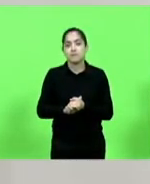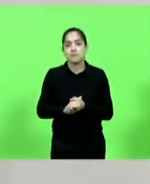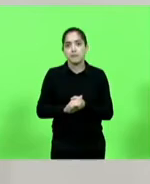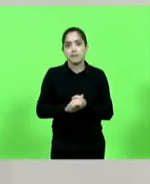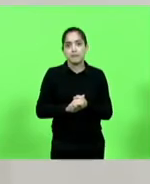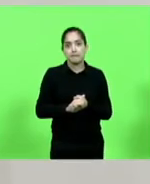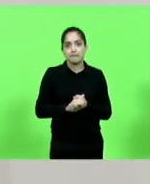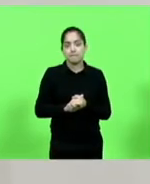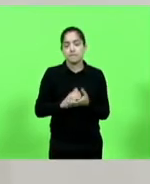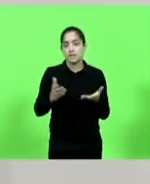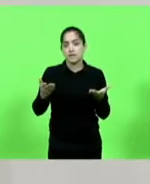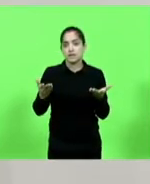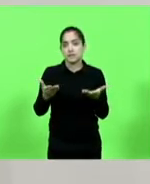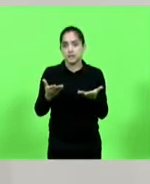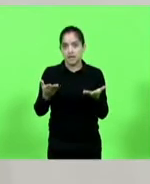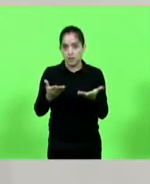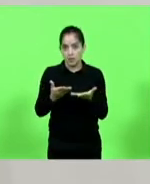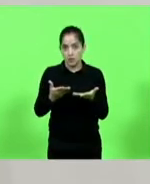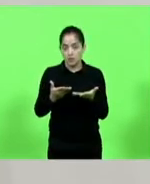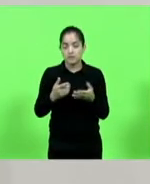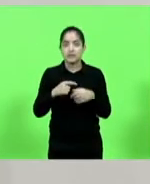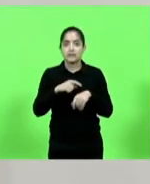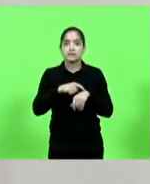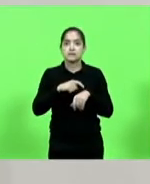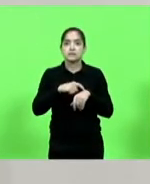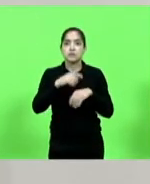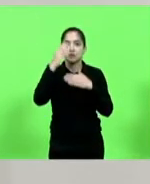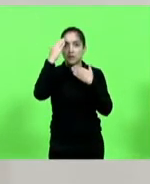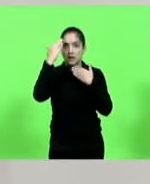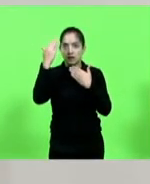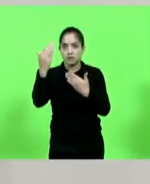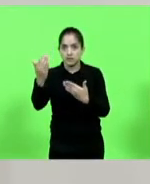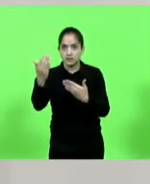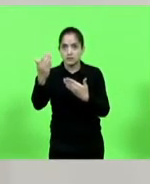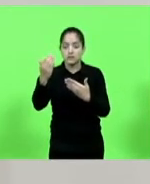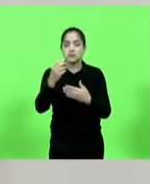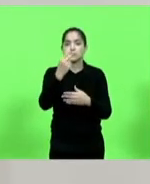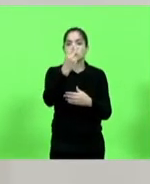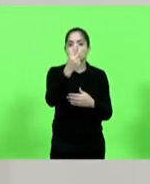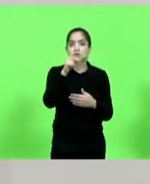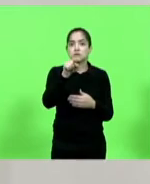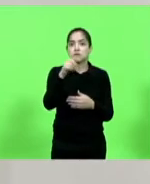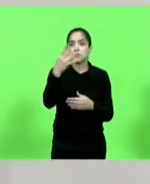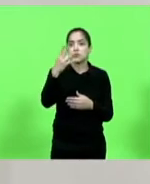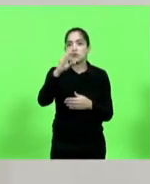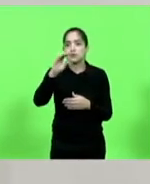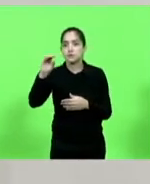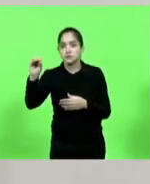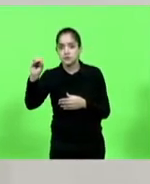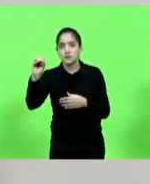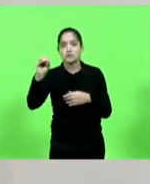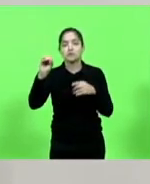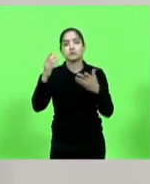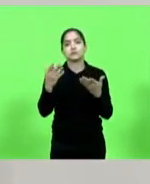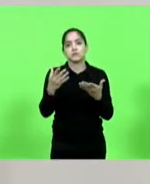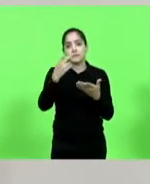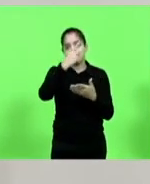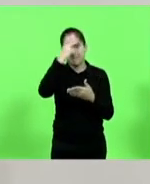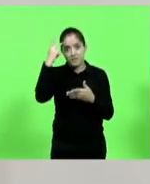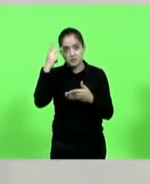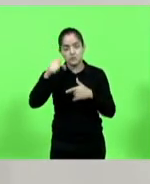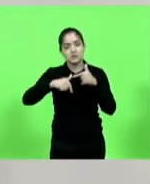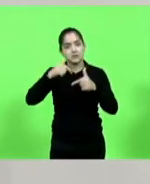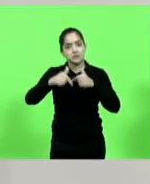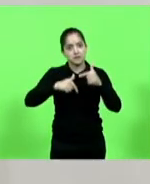E eu, agora, neste momento, quero agradecer os 2.400 funcionários diretos,